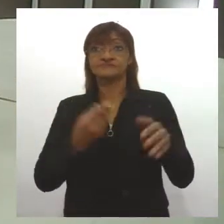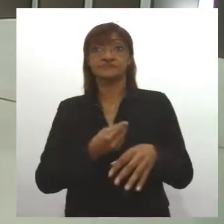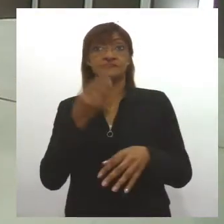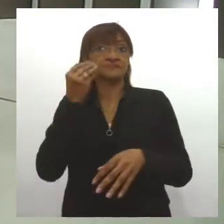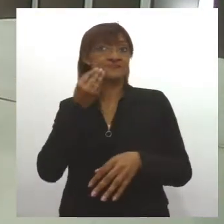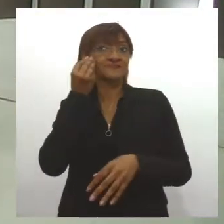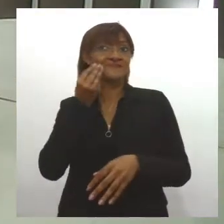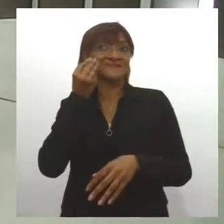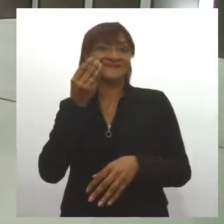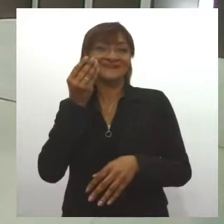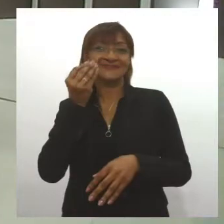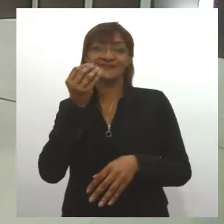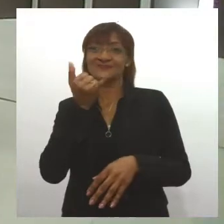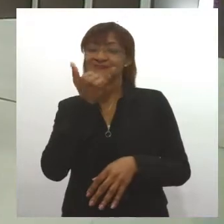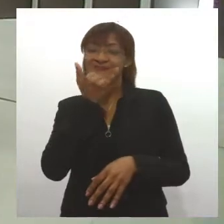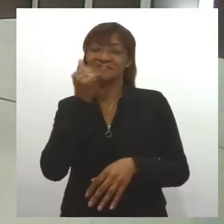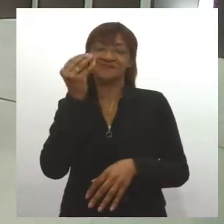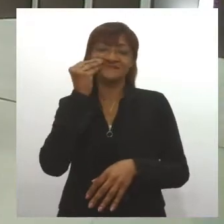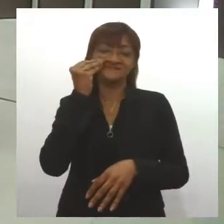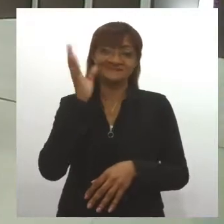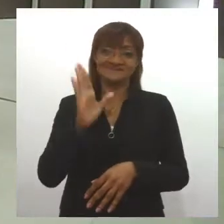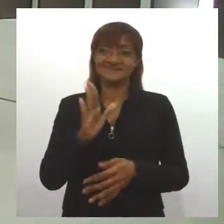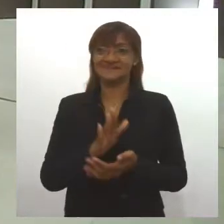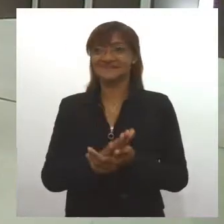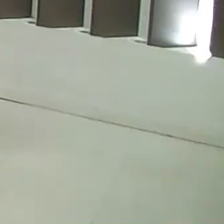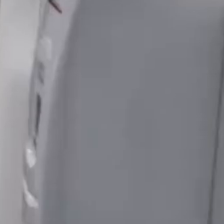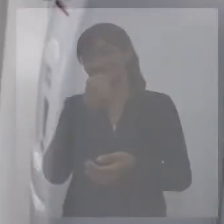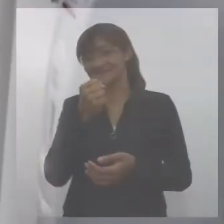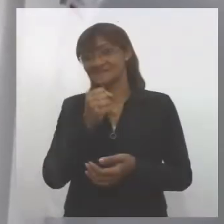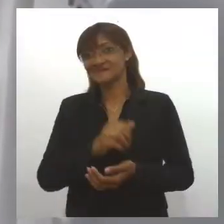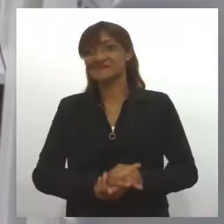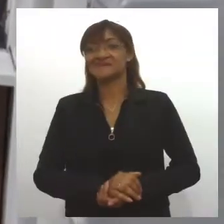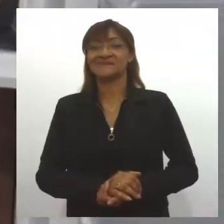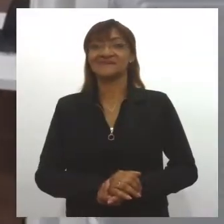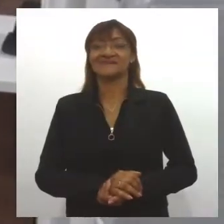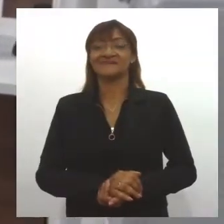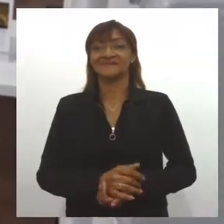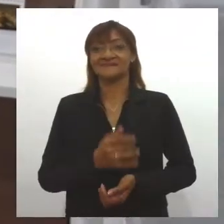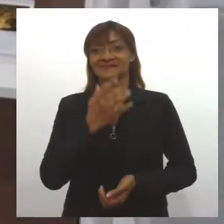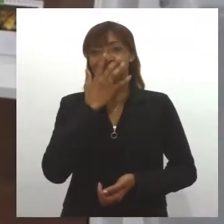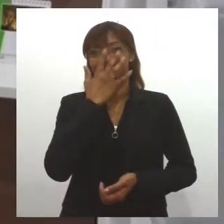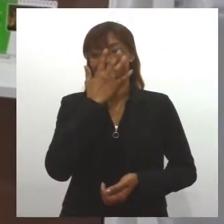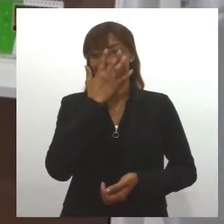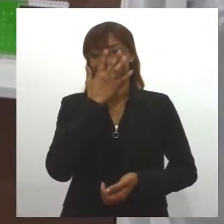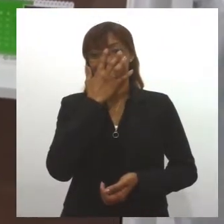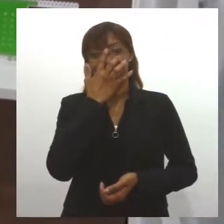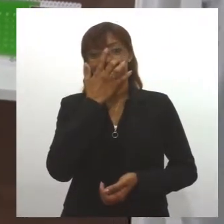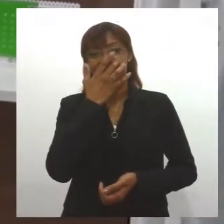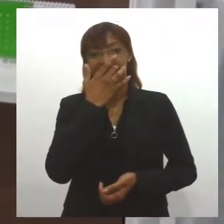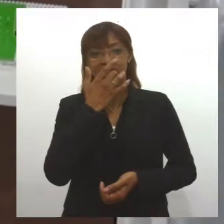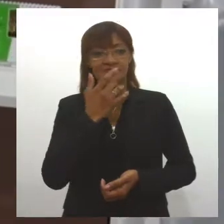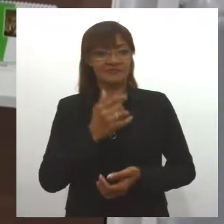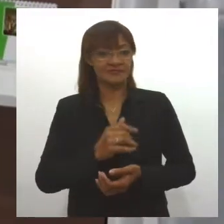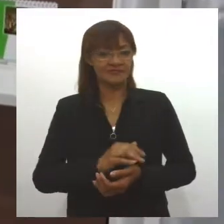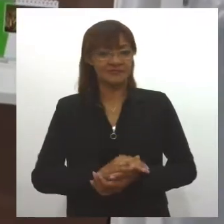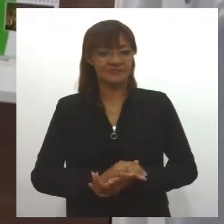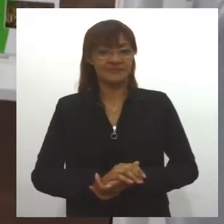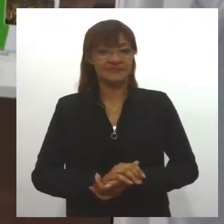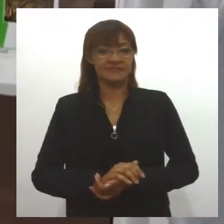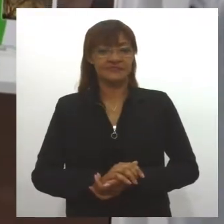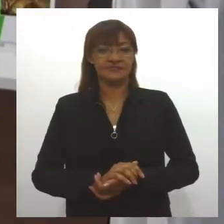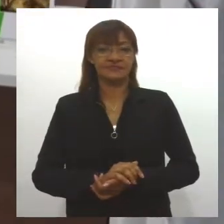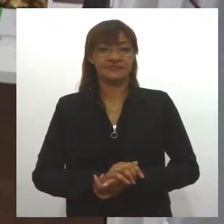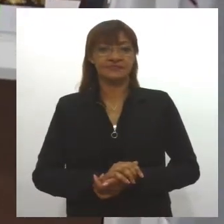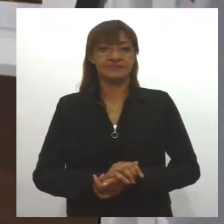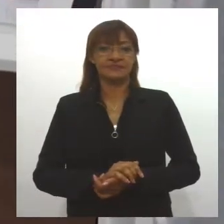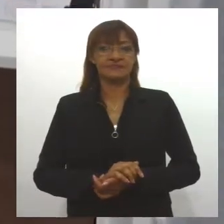particular. Veja na reportagem de Marcos Borges. Em muitas escolas, as orientações e protocolos já estão